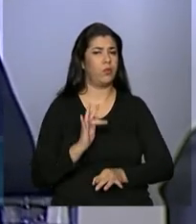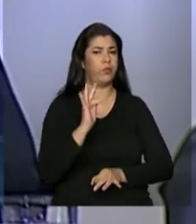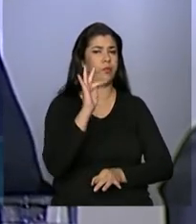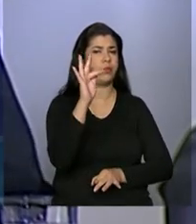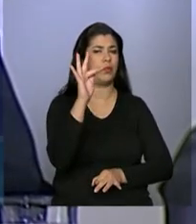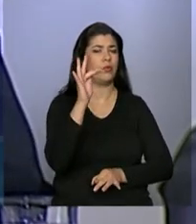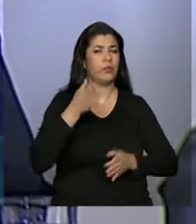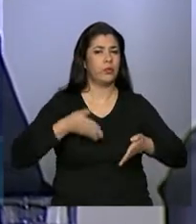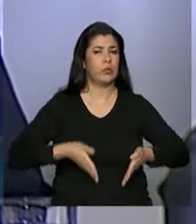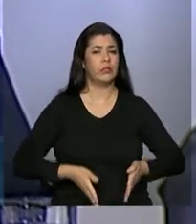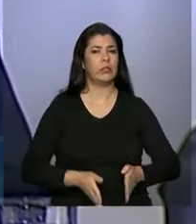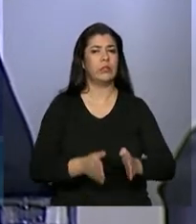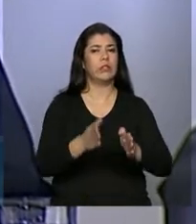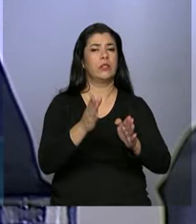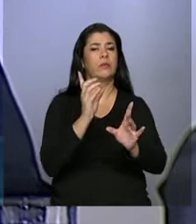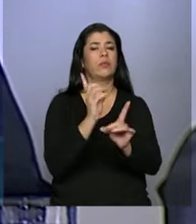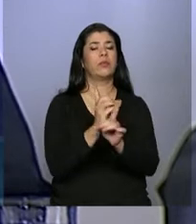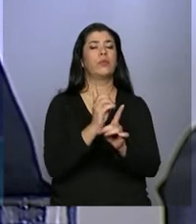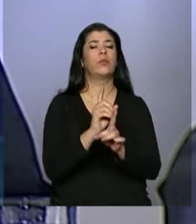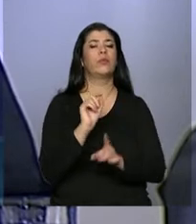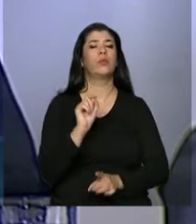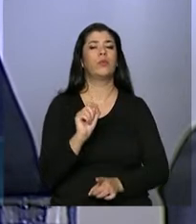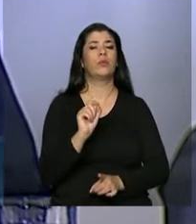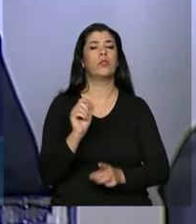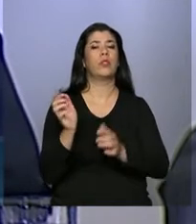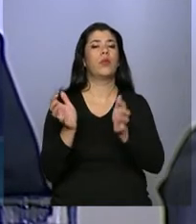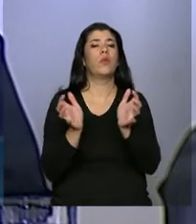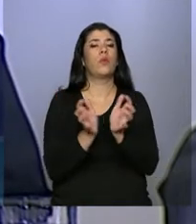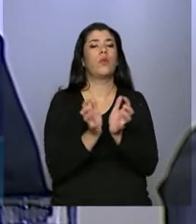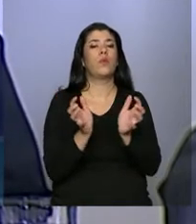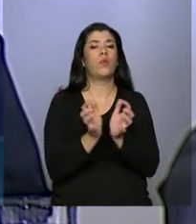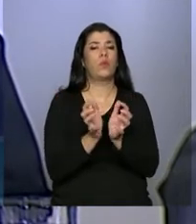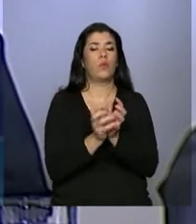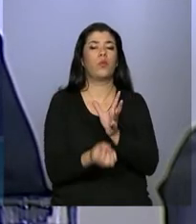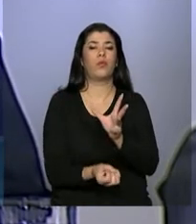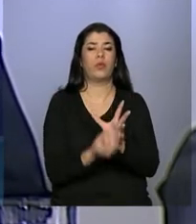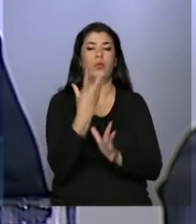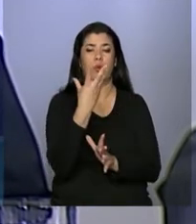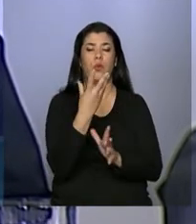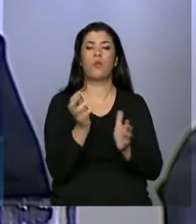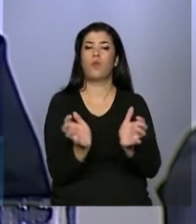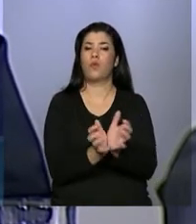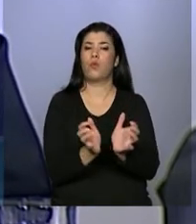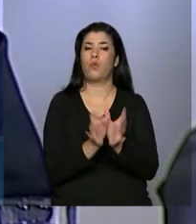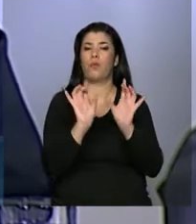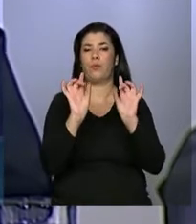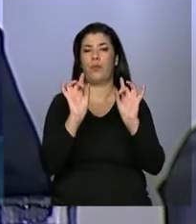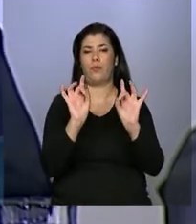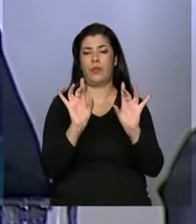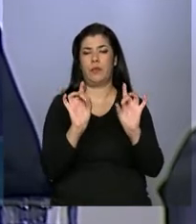caminho para que depois viesse o Grupo Especial de Fiscalização Móvel.